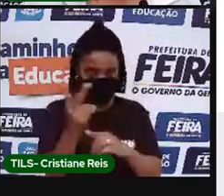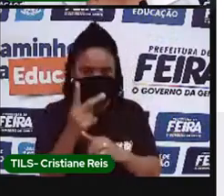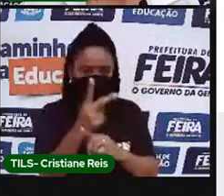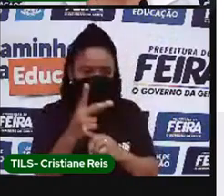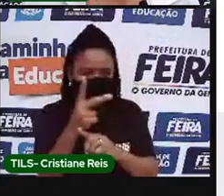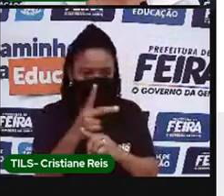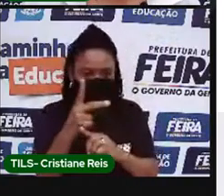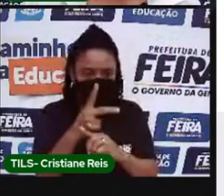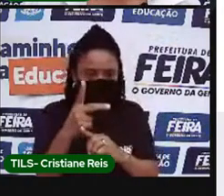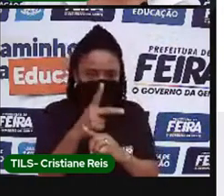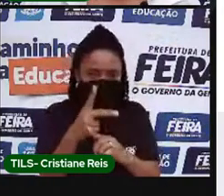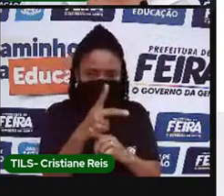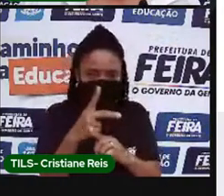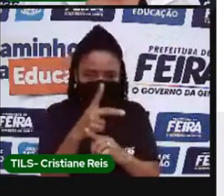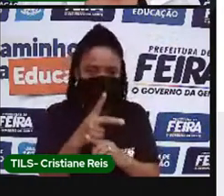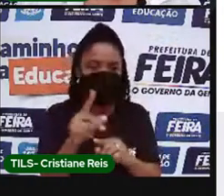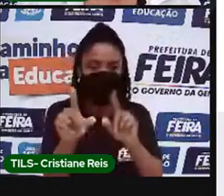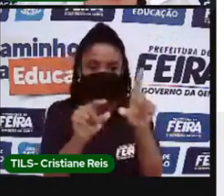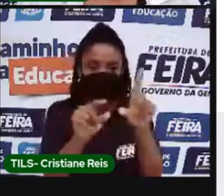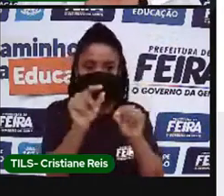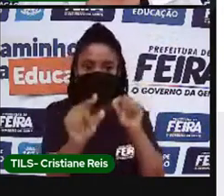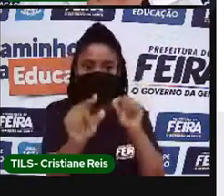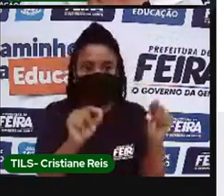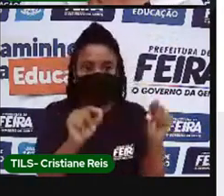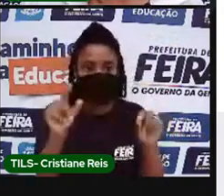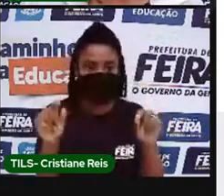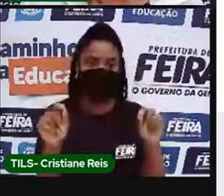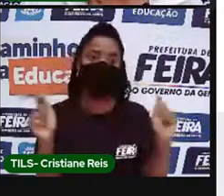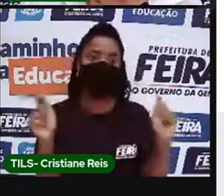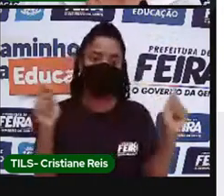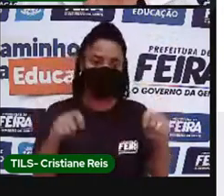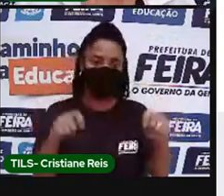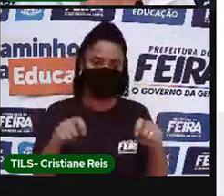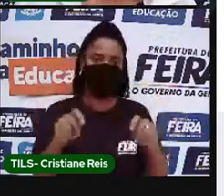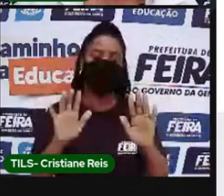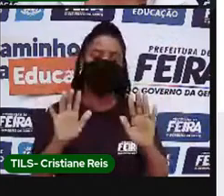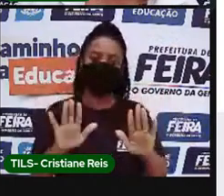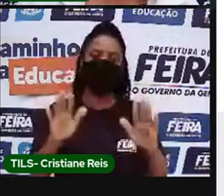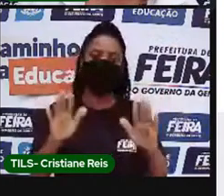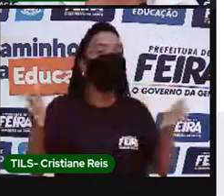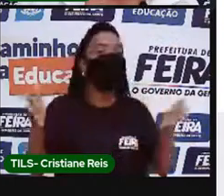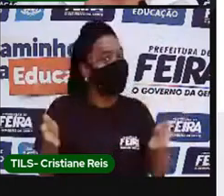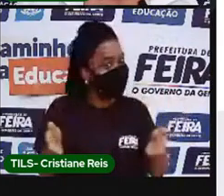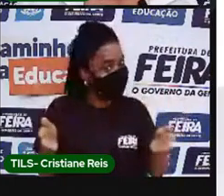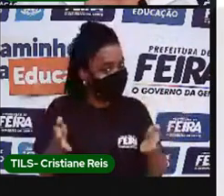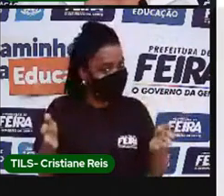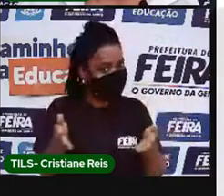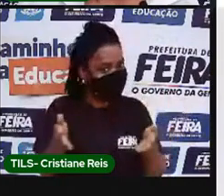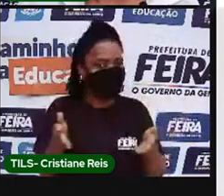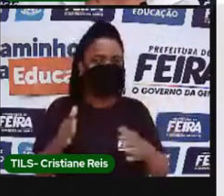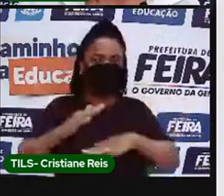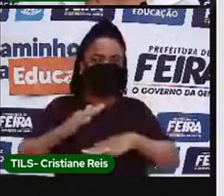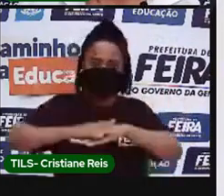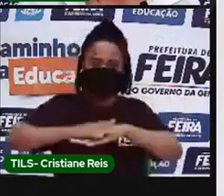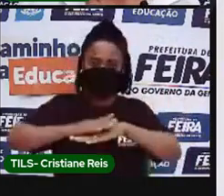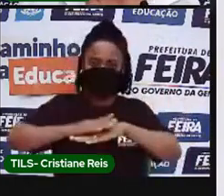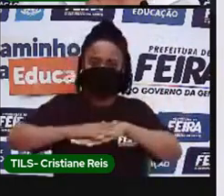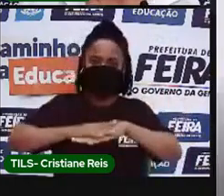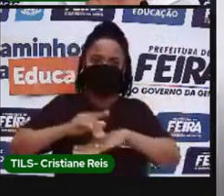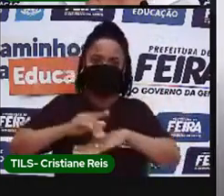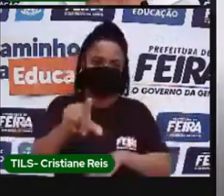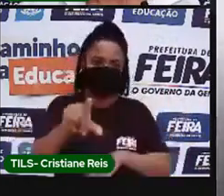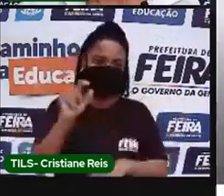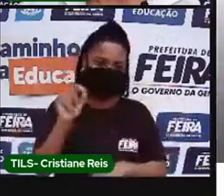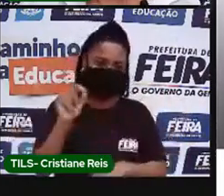desejo, do seu interesse. Mas, hoje, exatamente hoje, eu proponho que